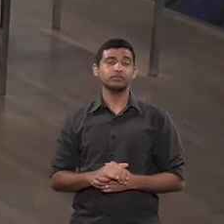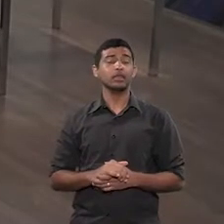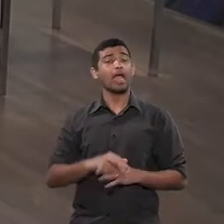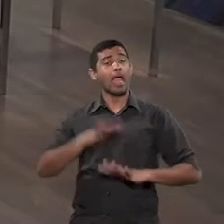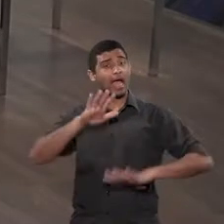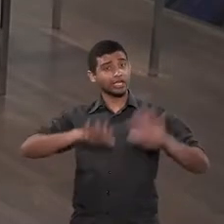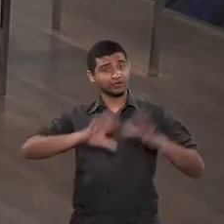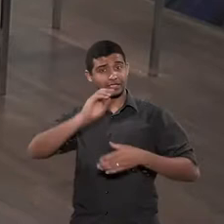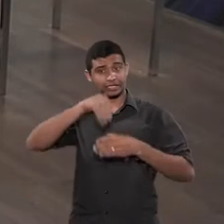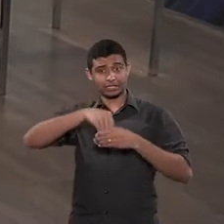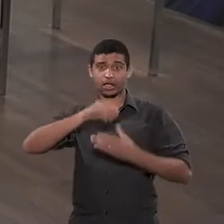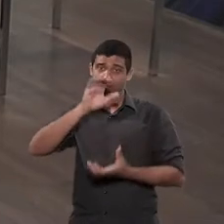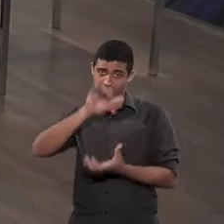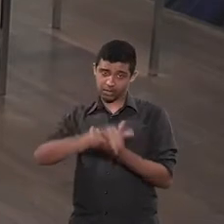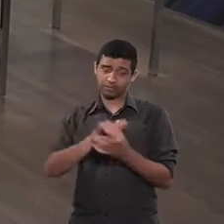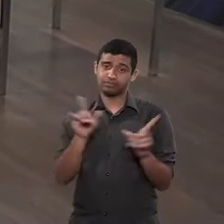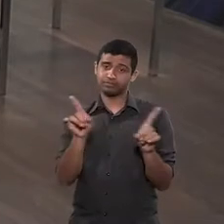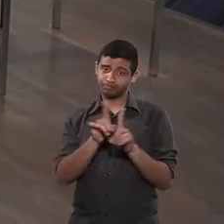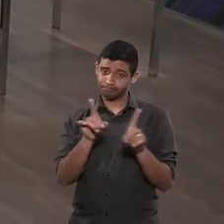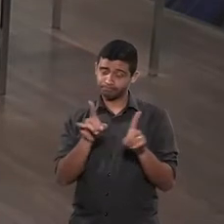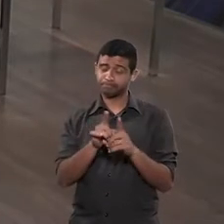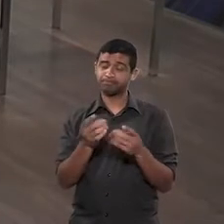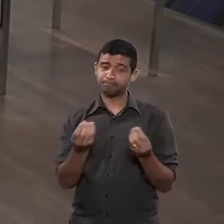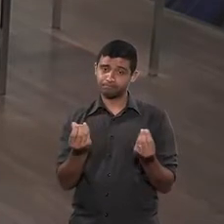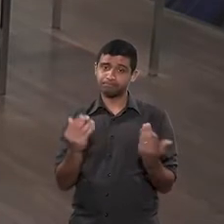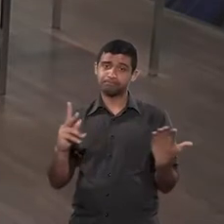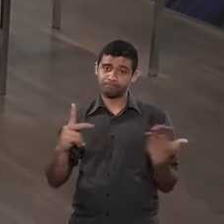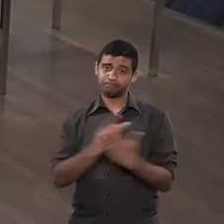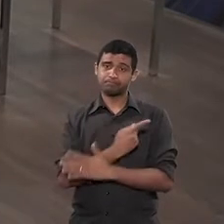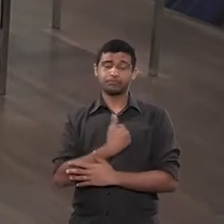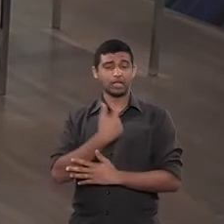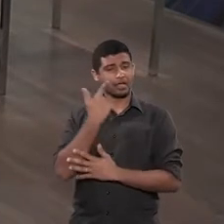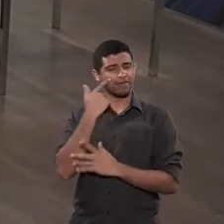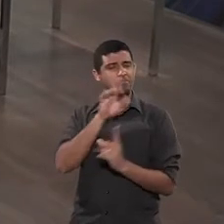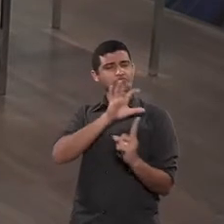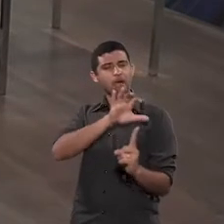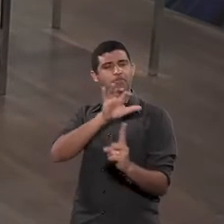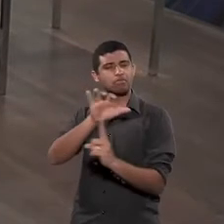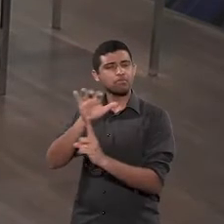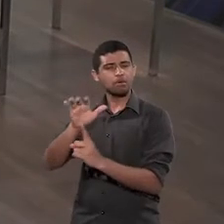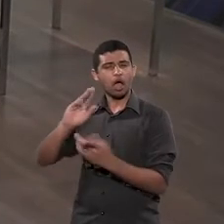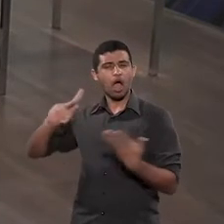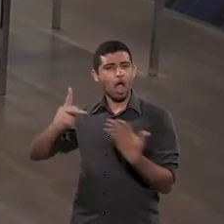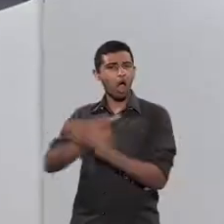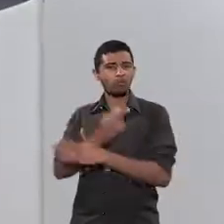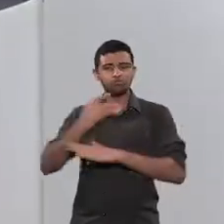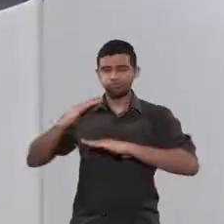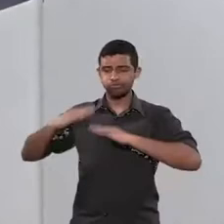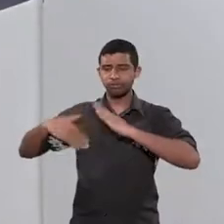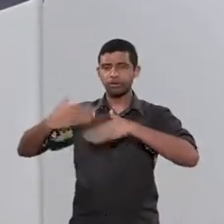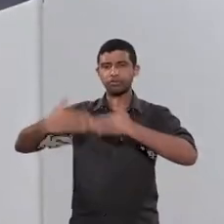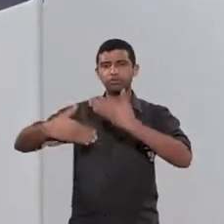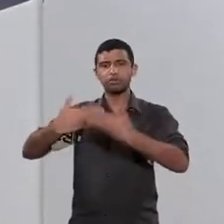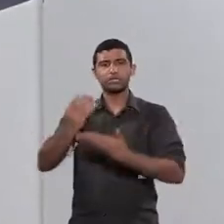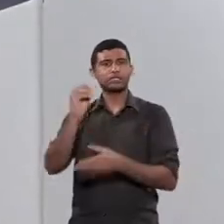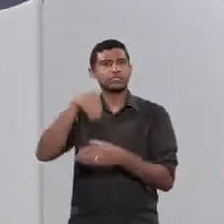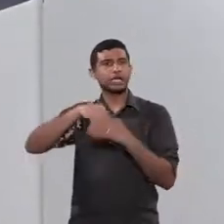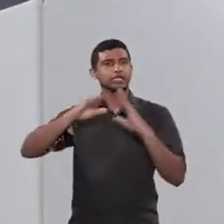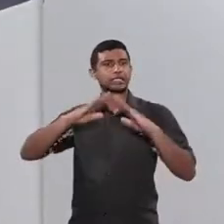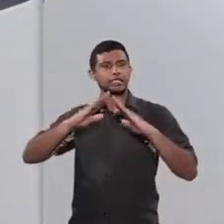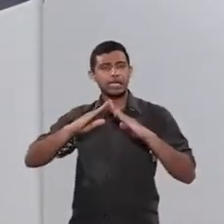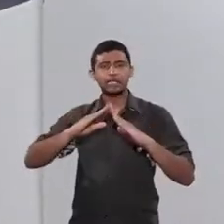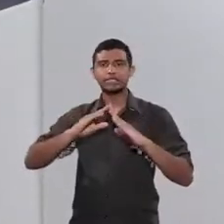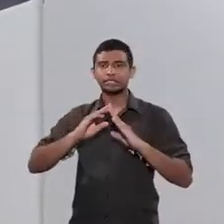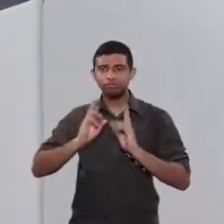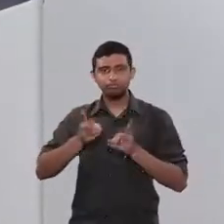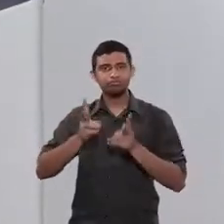dentro do próprio casamento. Dentro do próprio casamento. a alienação pode ocorrer e começar dentro do casamento